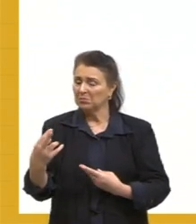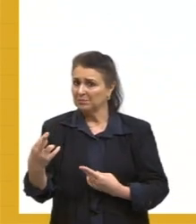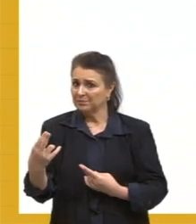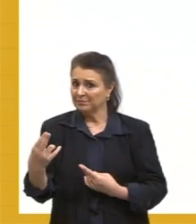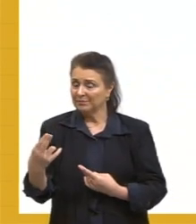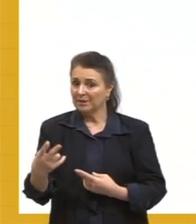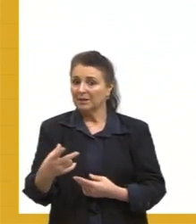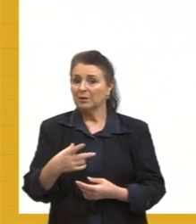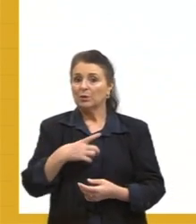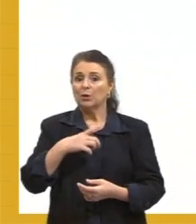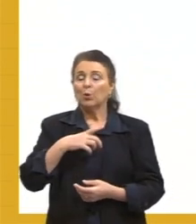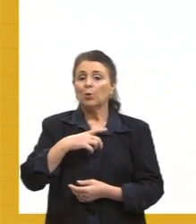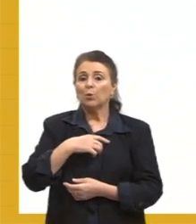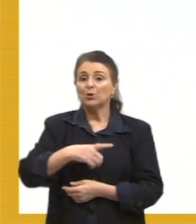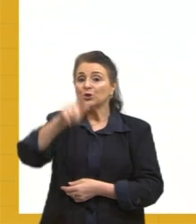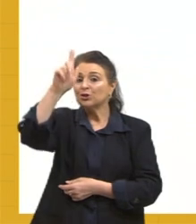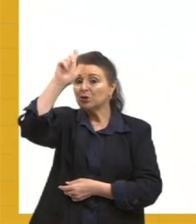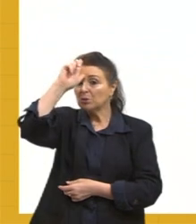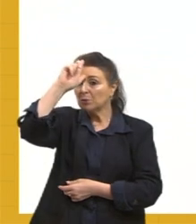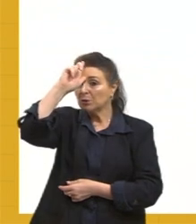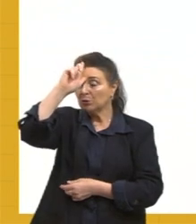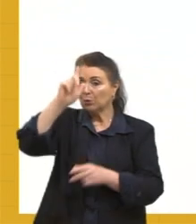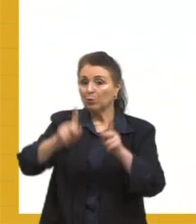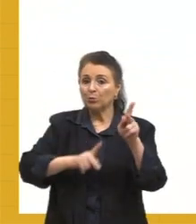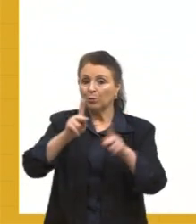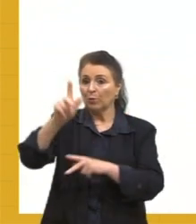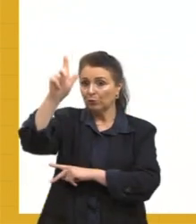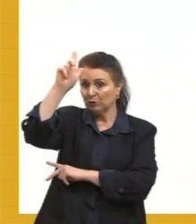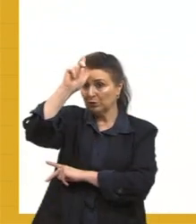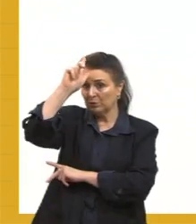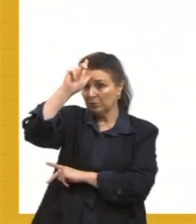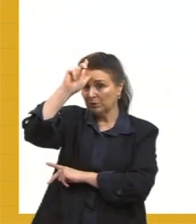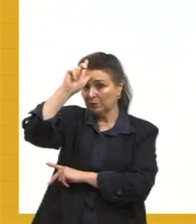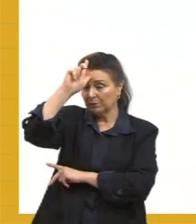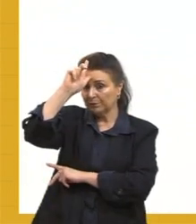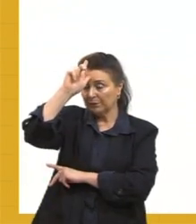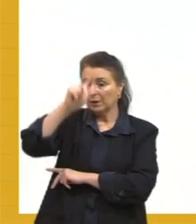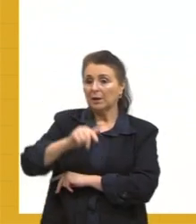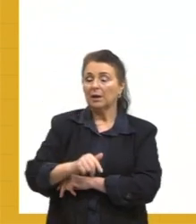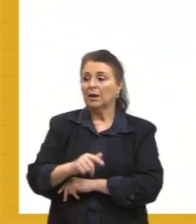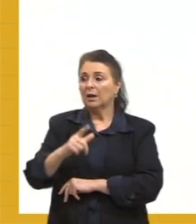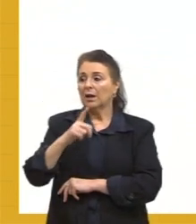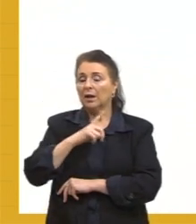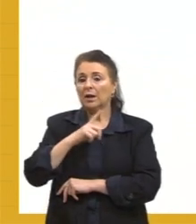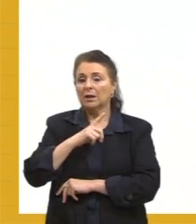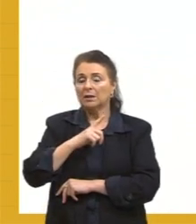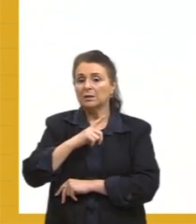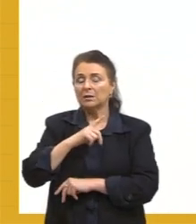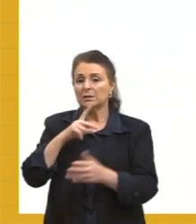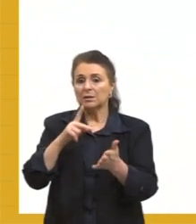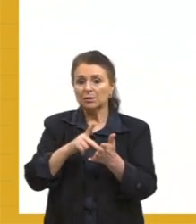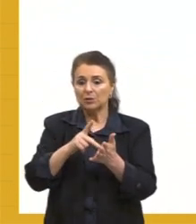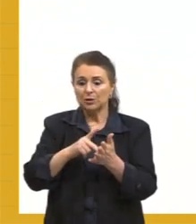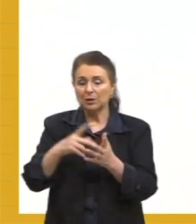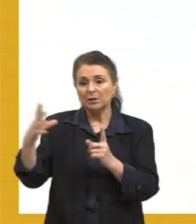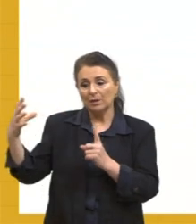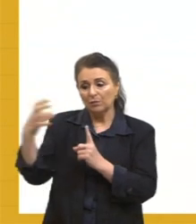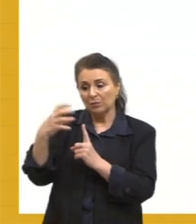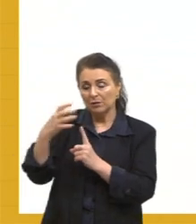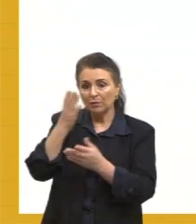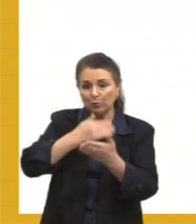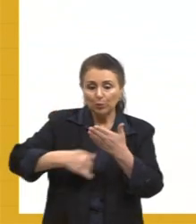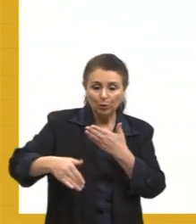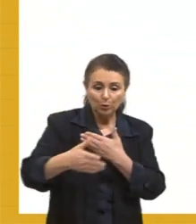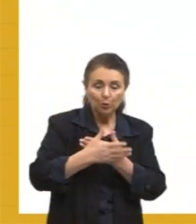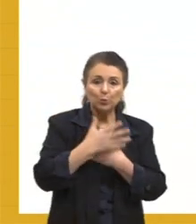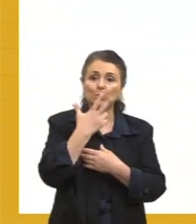Os germânicos, os germânicos, os povos germânicos, eles, na realidade, vão influenciar todos esses